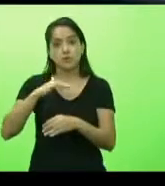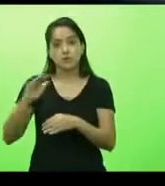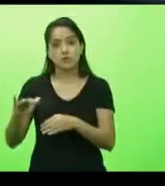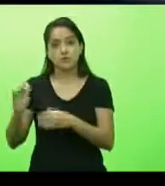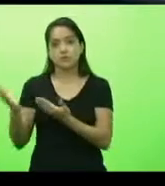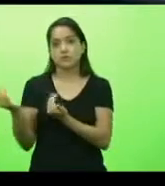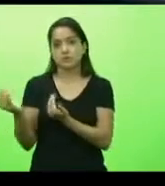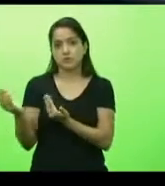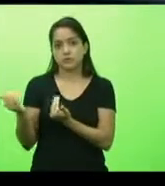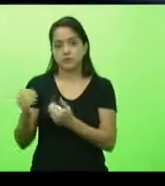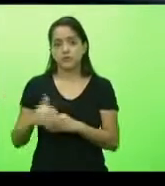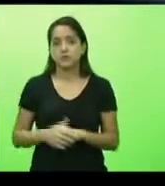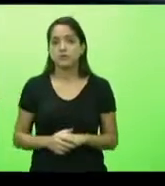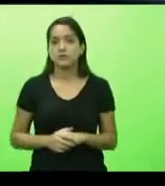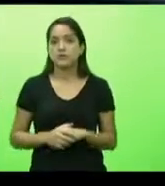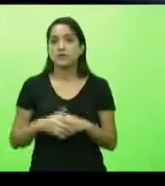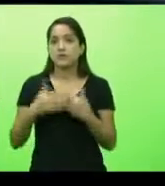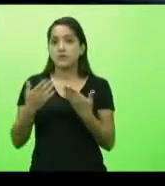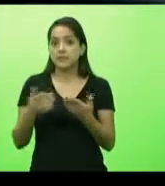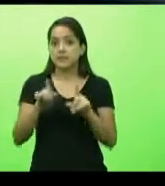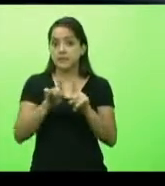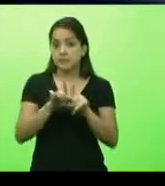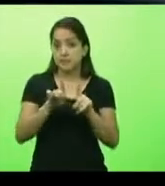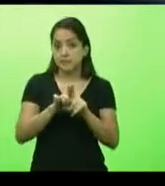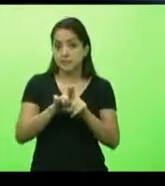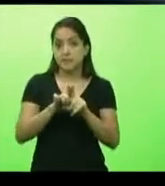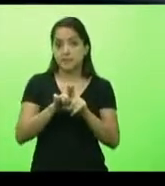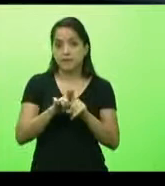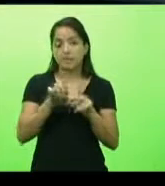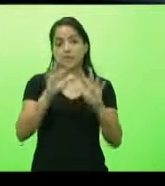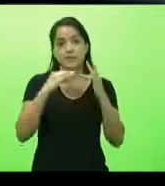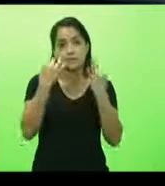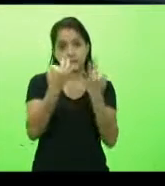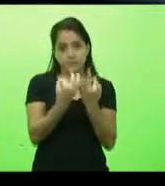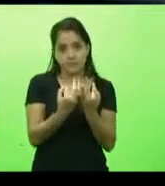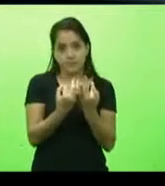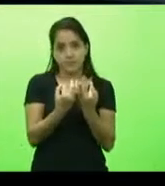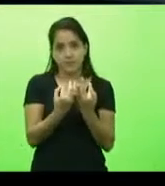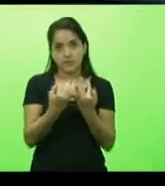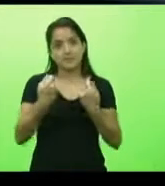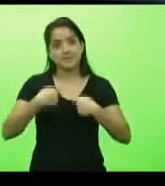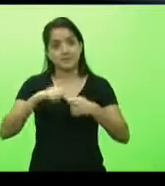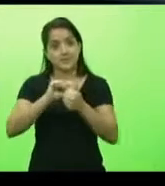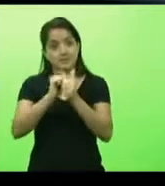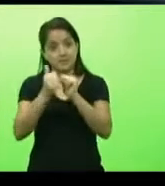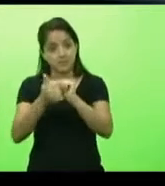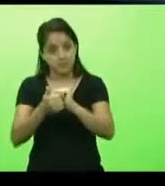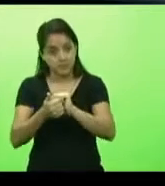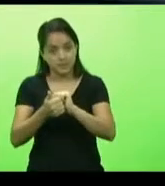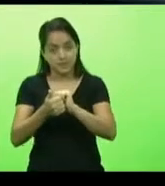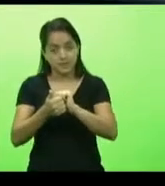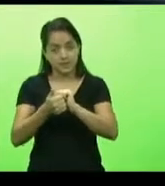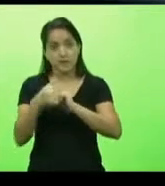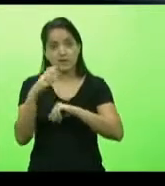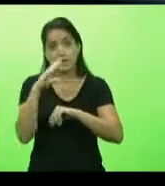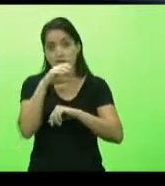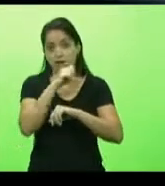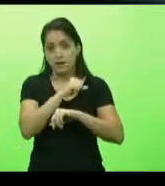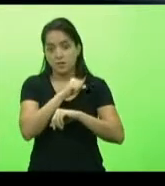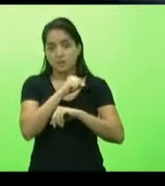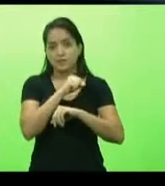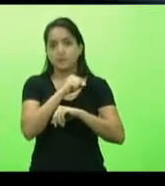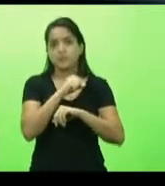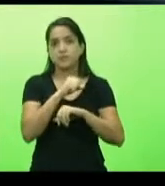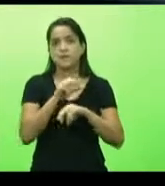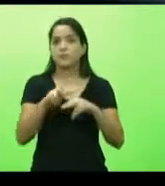adolescentes, sem contar os transtornos para as famílias que terão que se adaptar às pressas aos filhos em